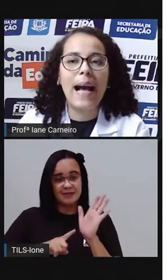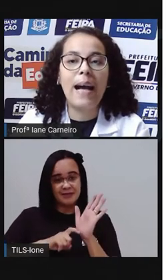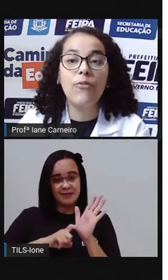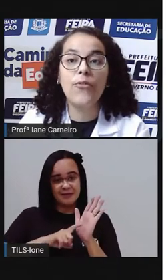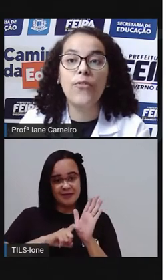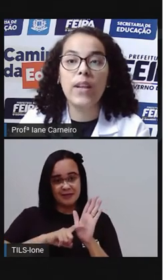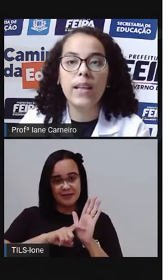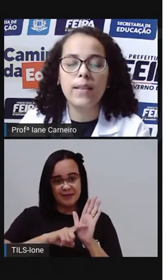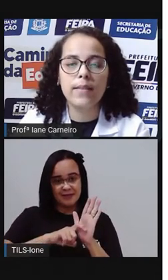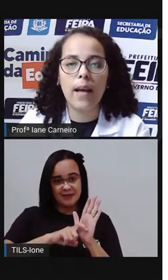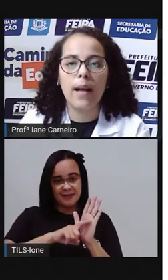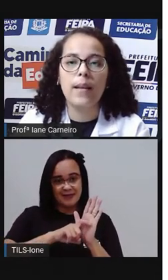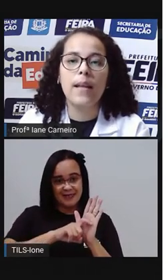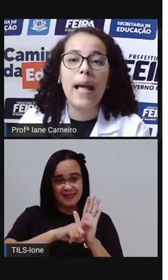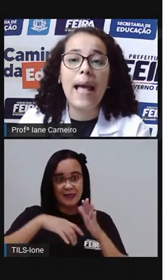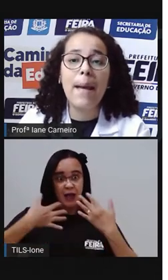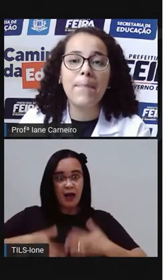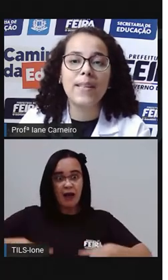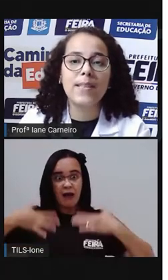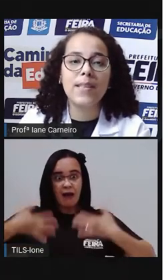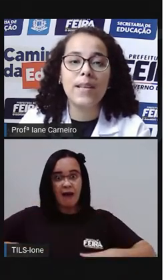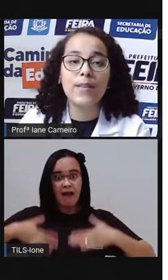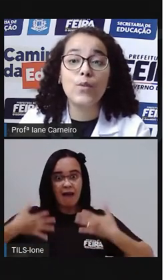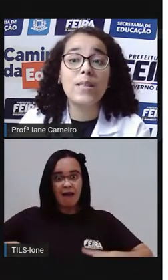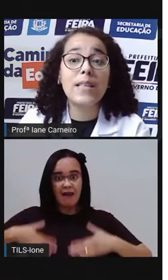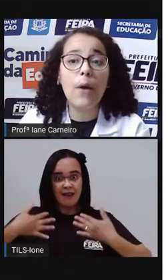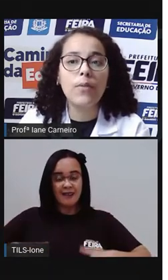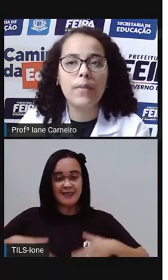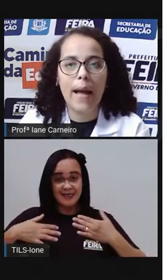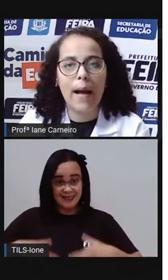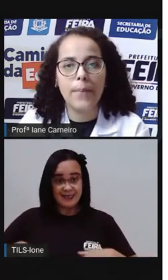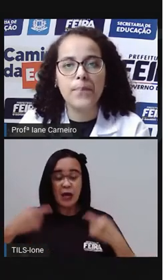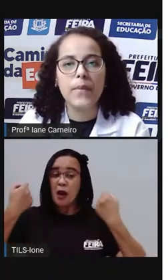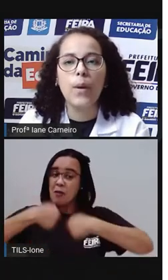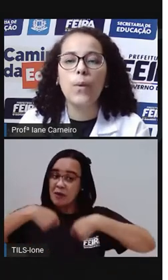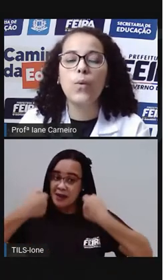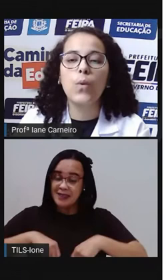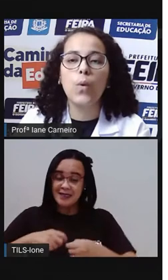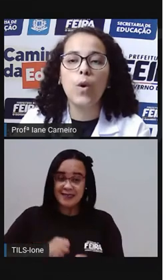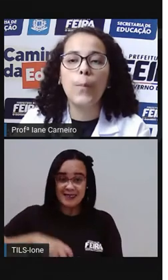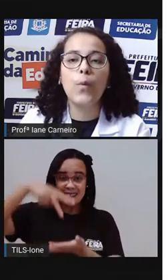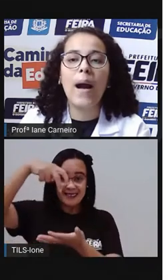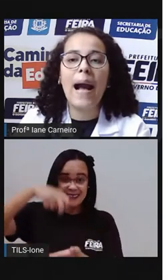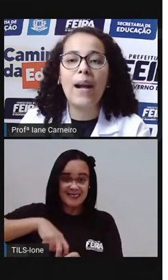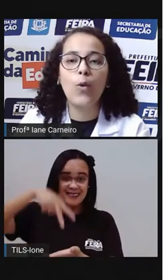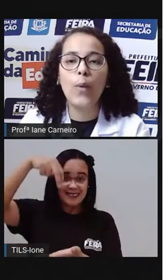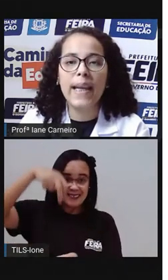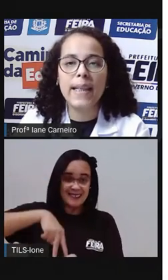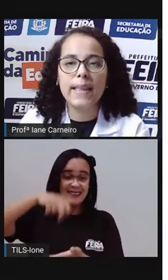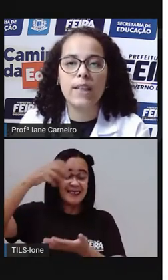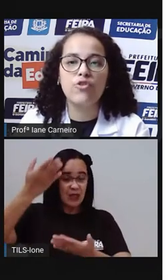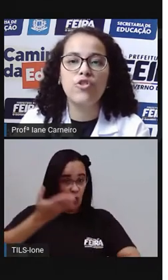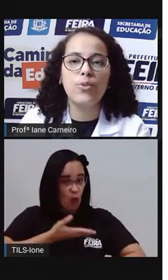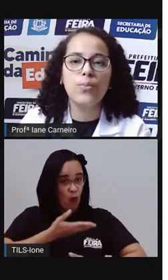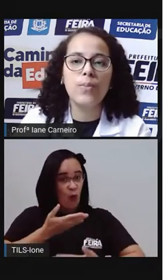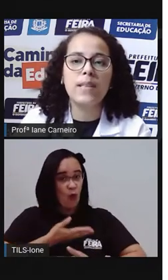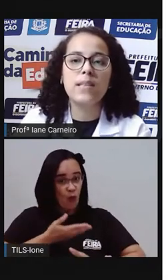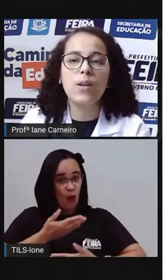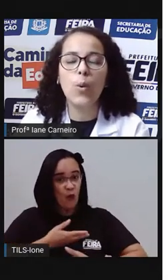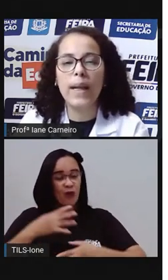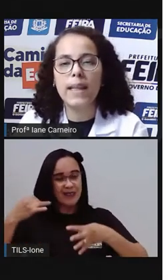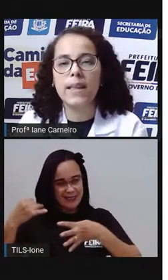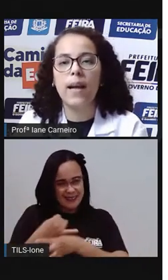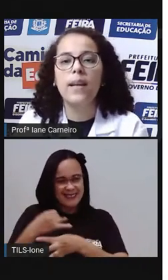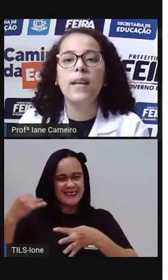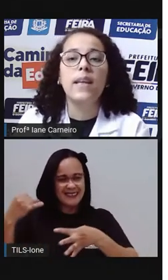Minhoca aflita. É preciso saltar. O corpo aguenta de 1 a